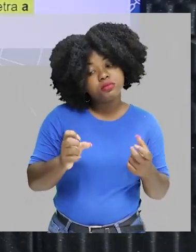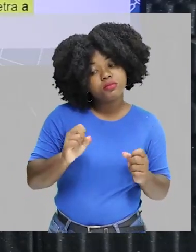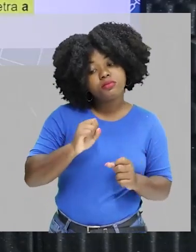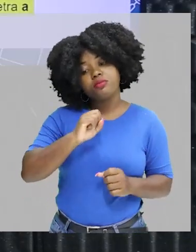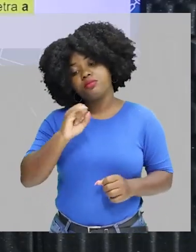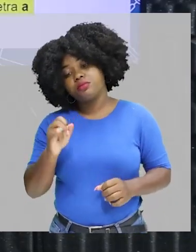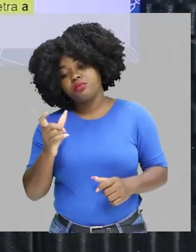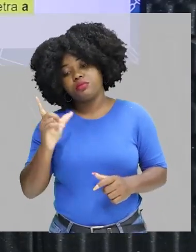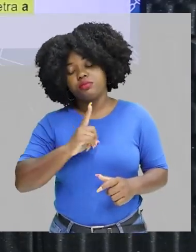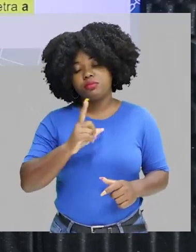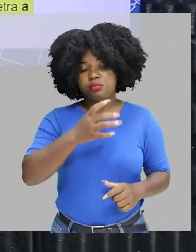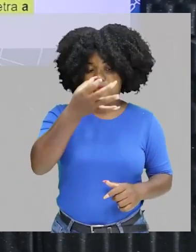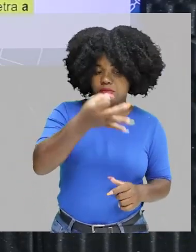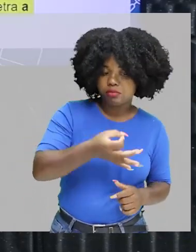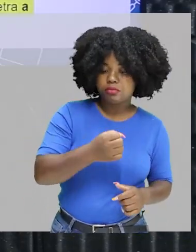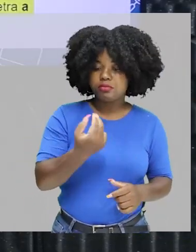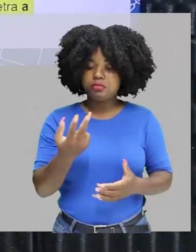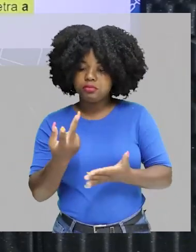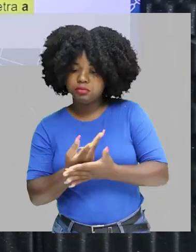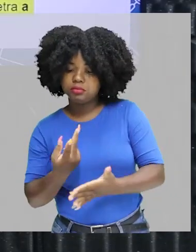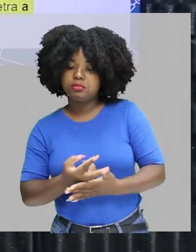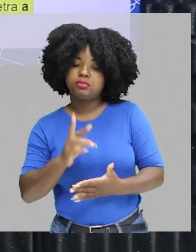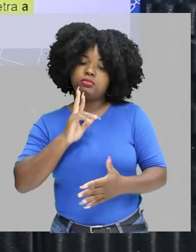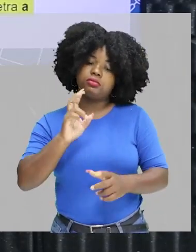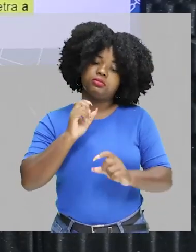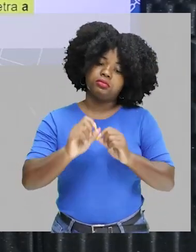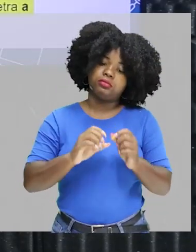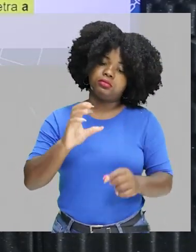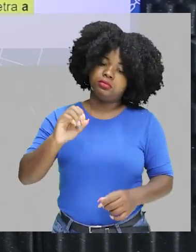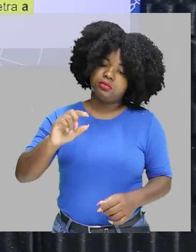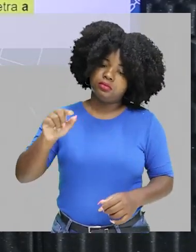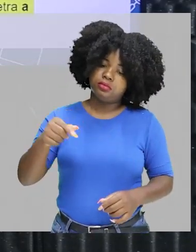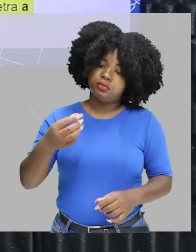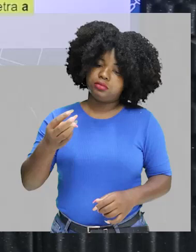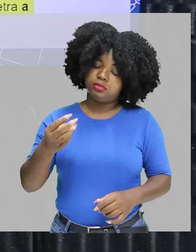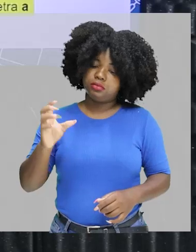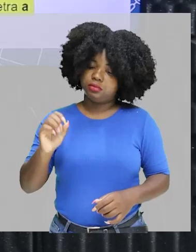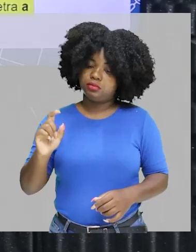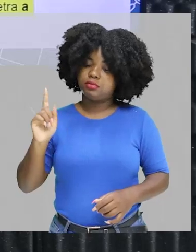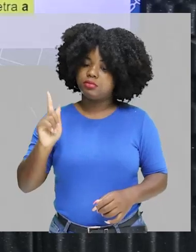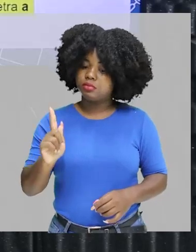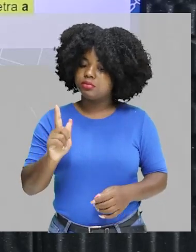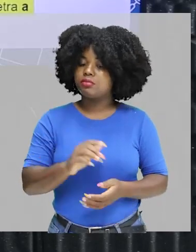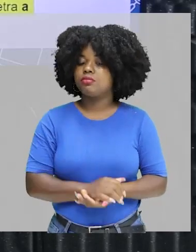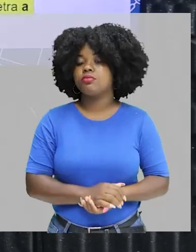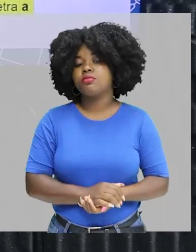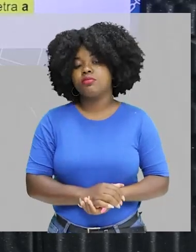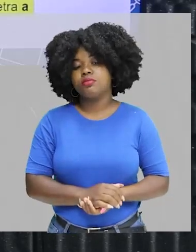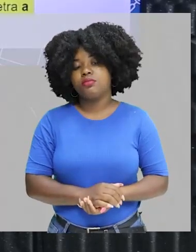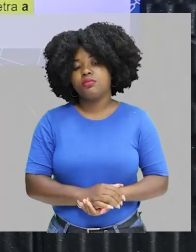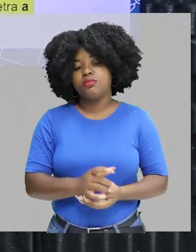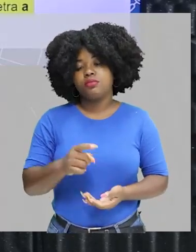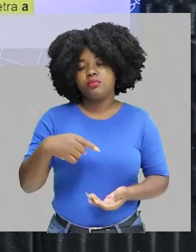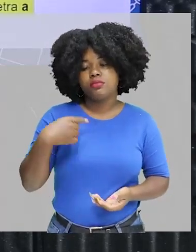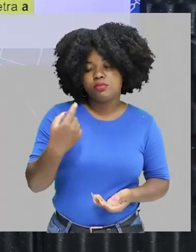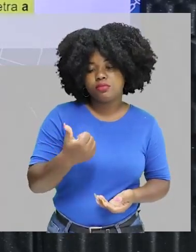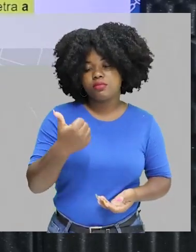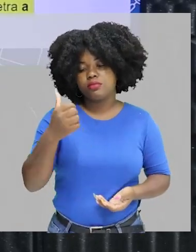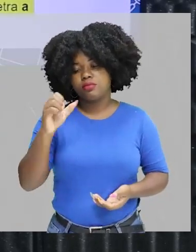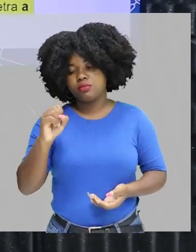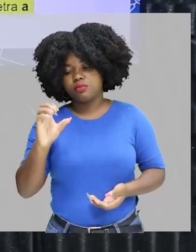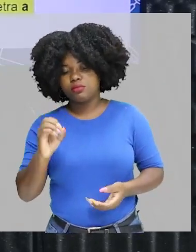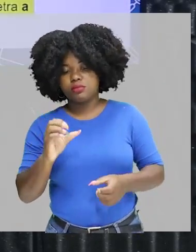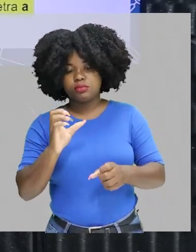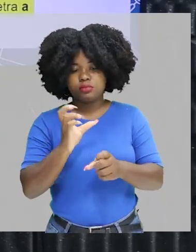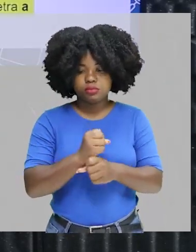acertamos, o resultado vai ser de 0,30 gramas. Então, após 180